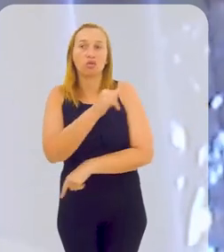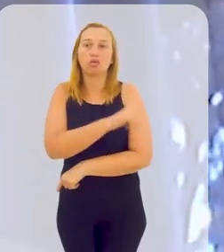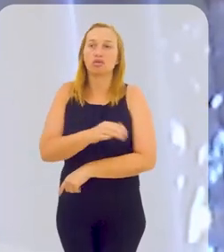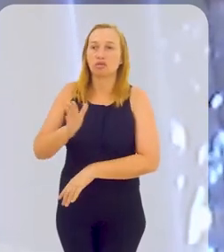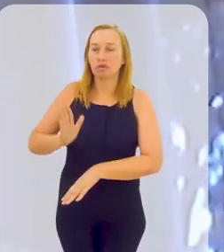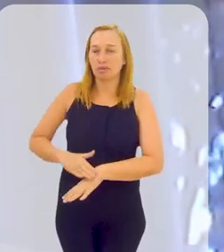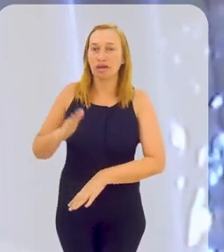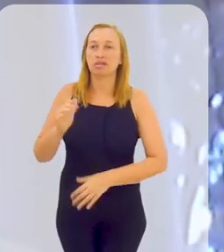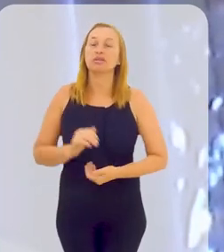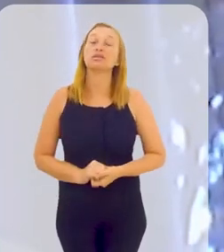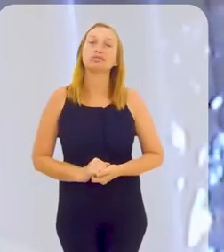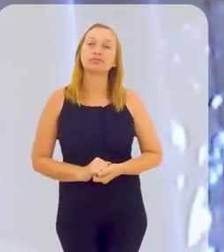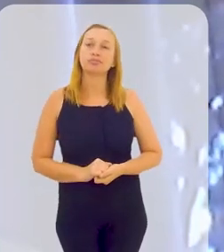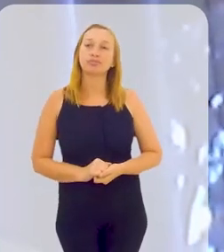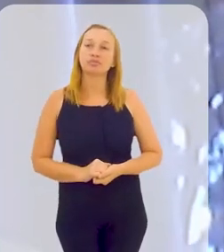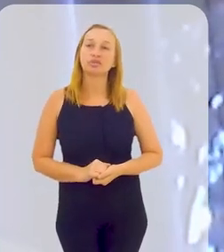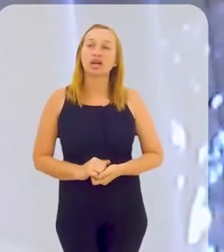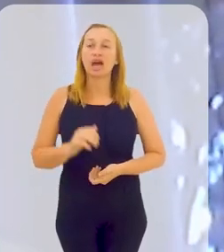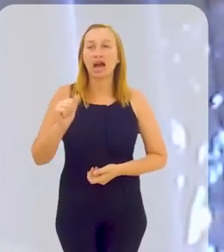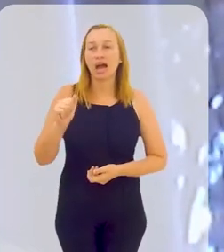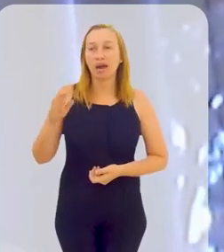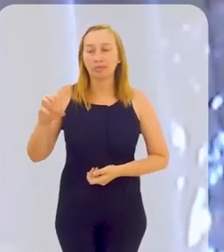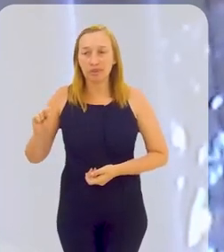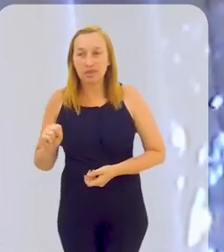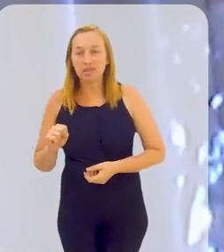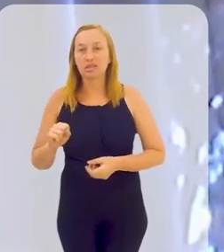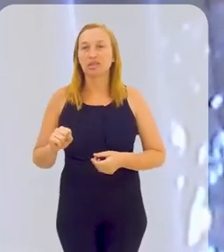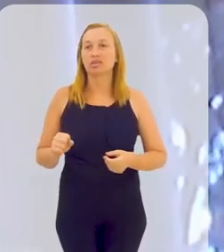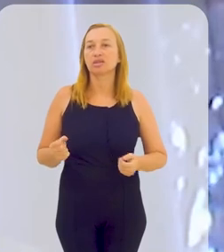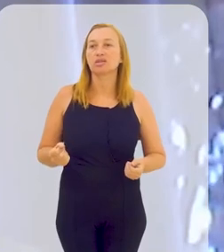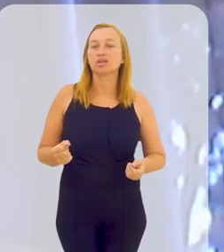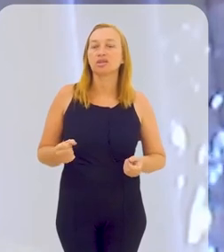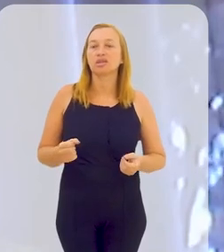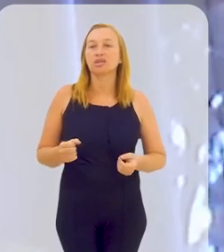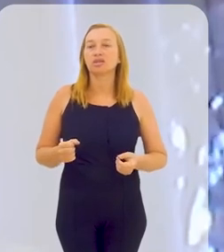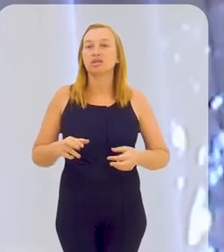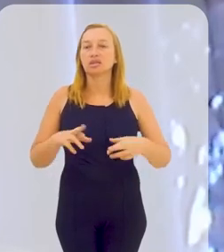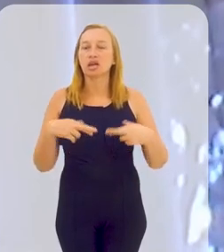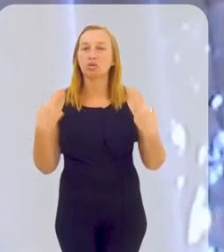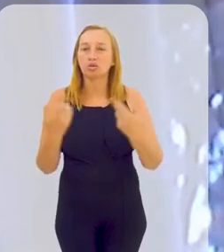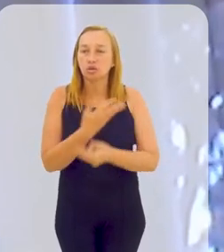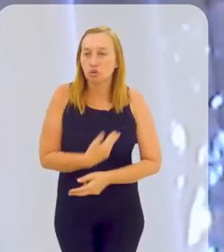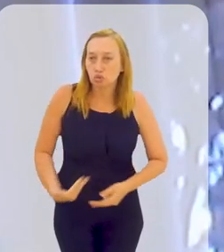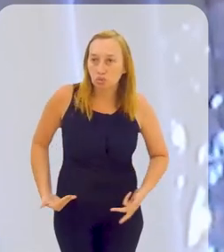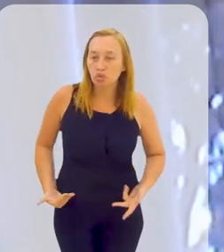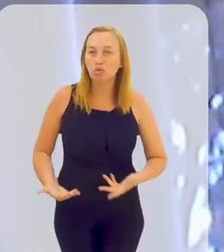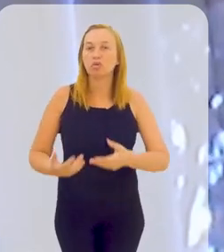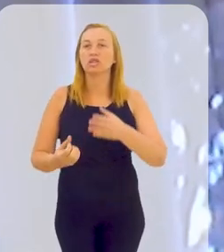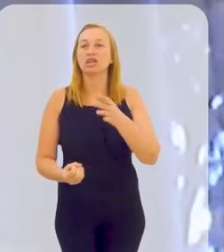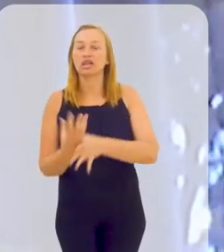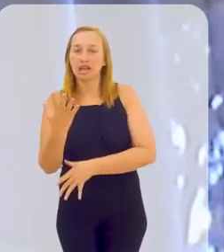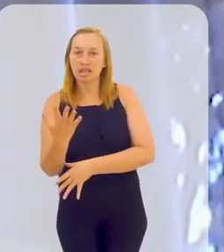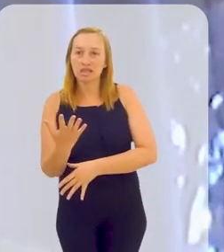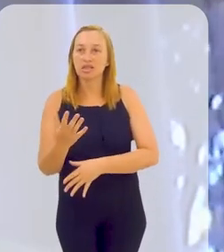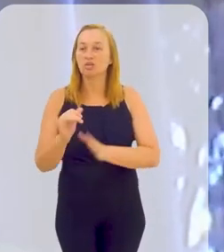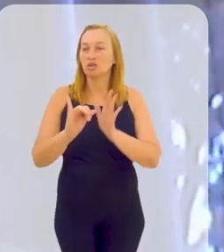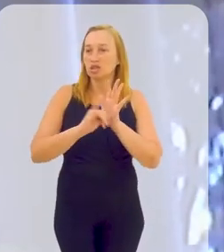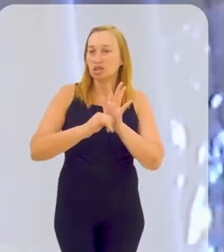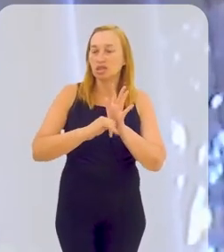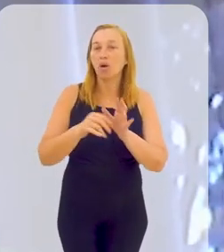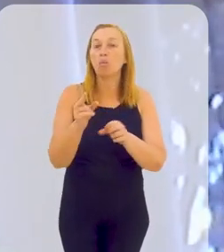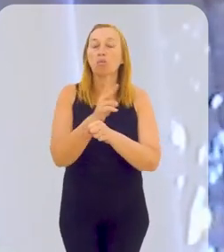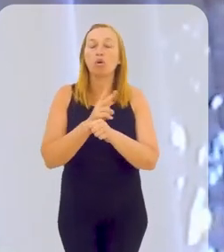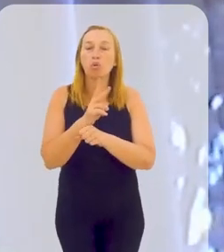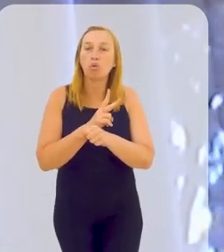a do Rio está sendo muito grande. E a ABS participou muito das audiências públicas, da construção desse edital,